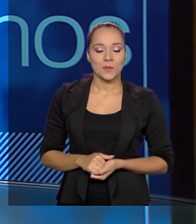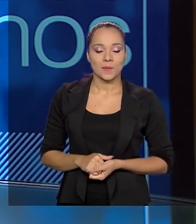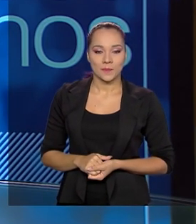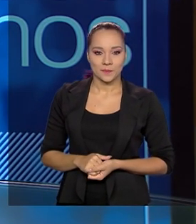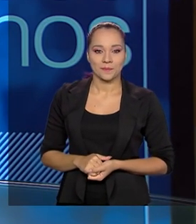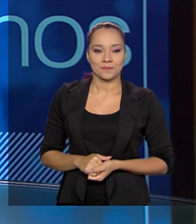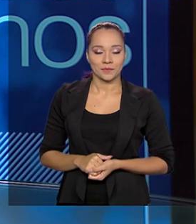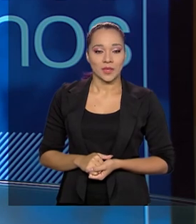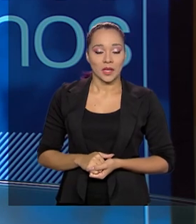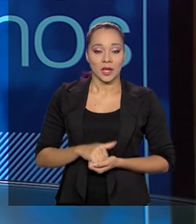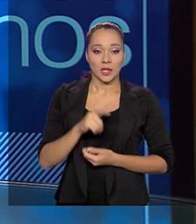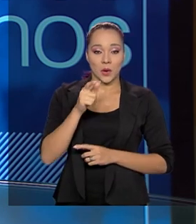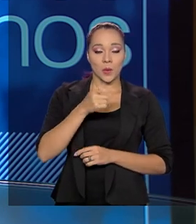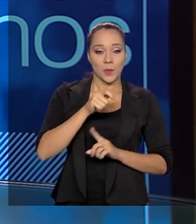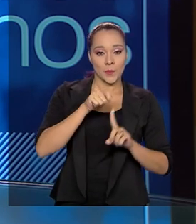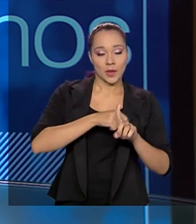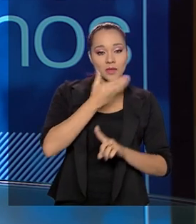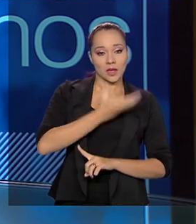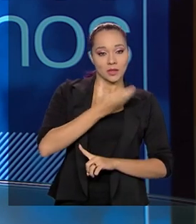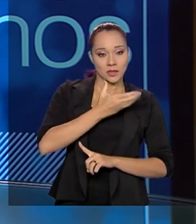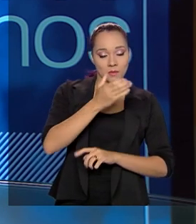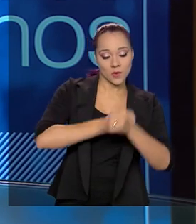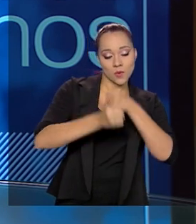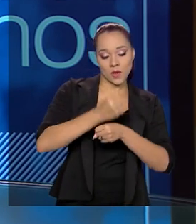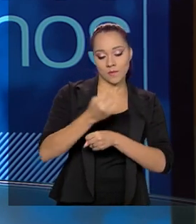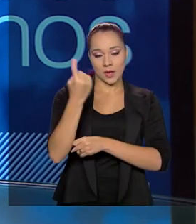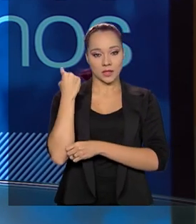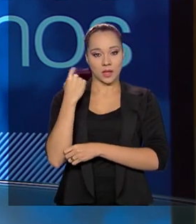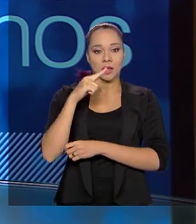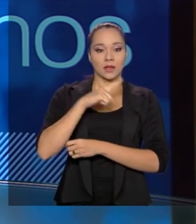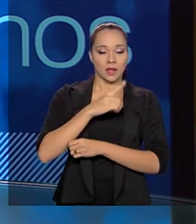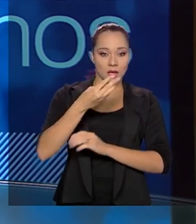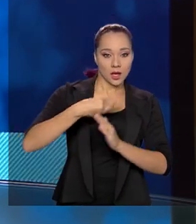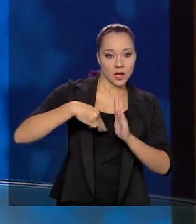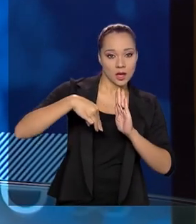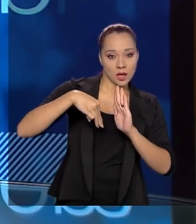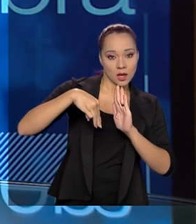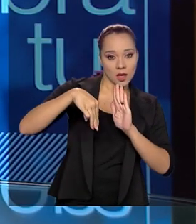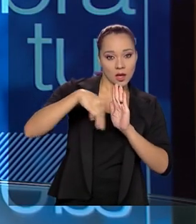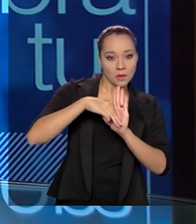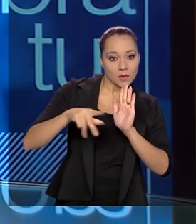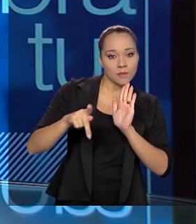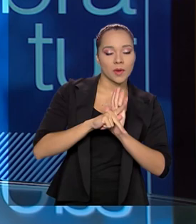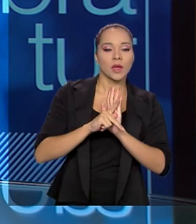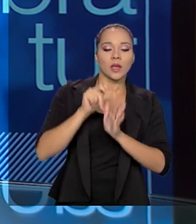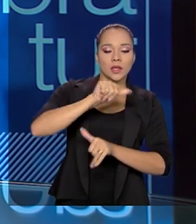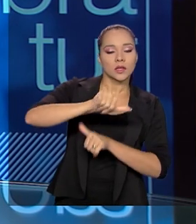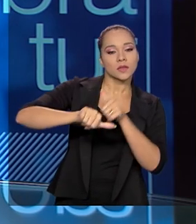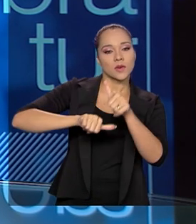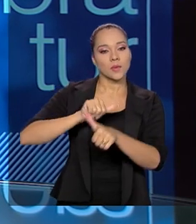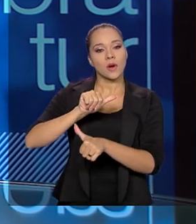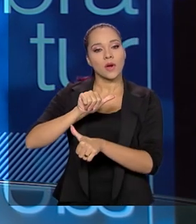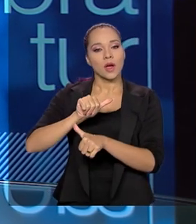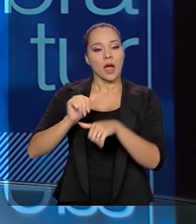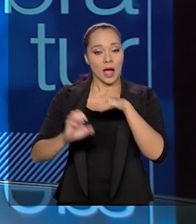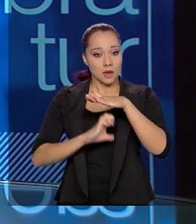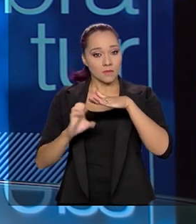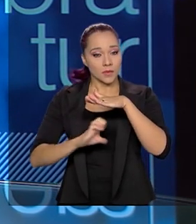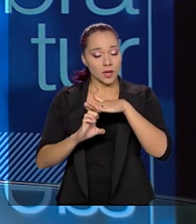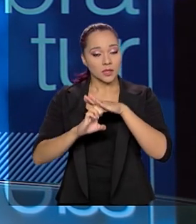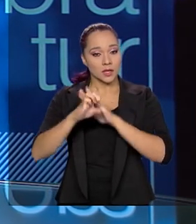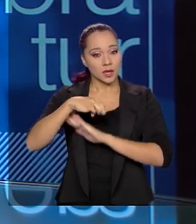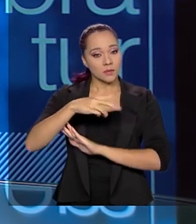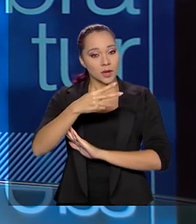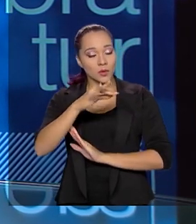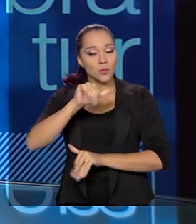Em dezembro do ano passado, nós lançamos uma MP que transformou a Embratur em uma agência. E com esse MP